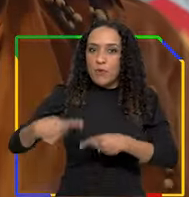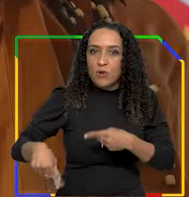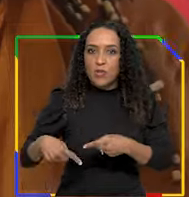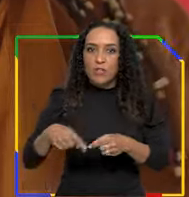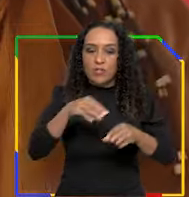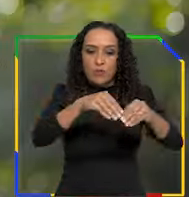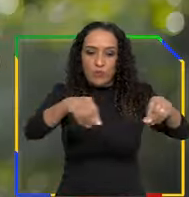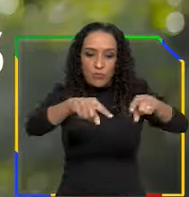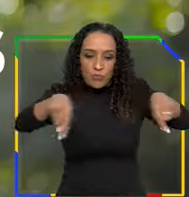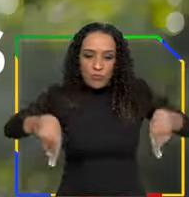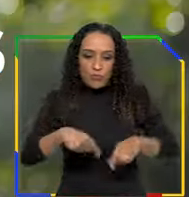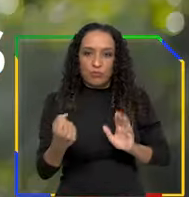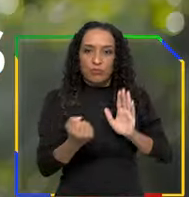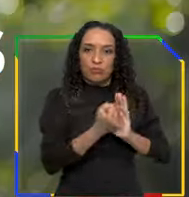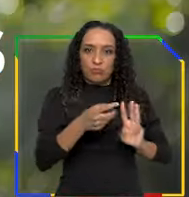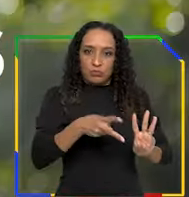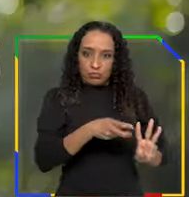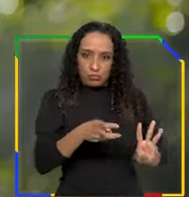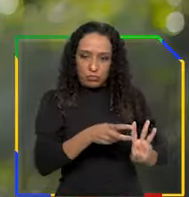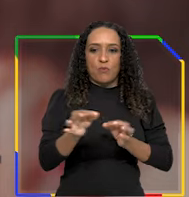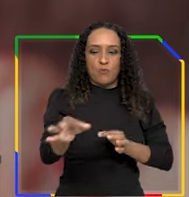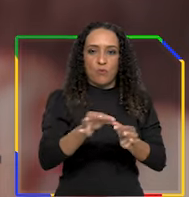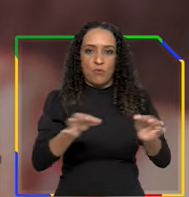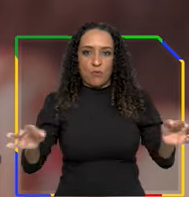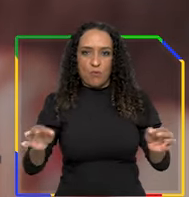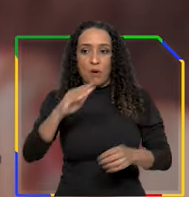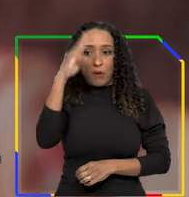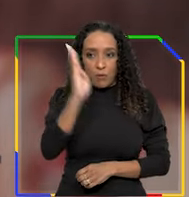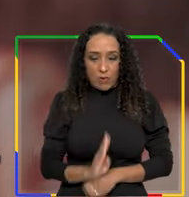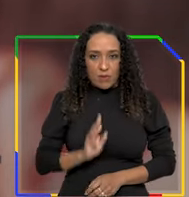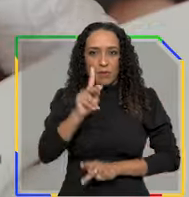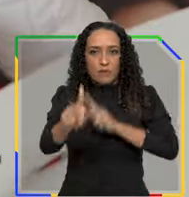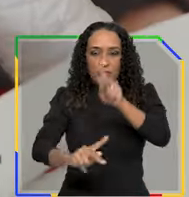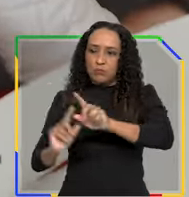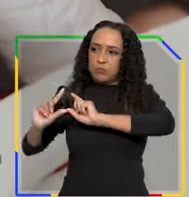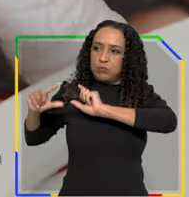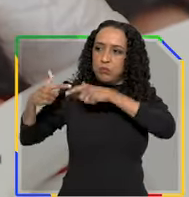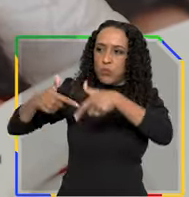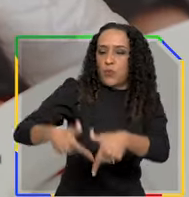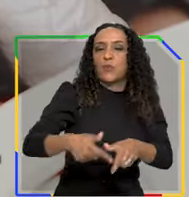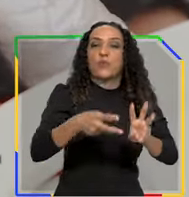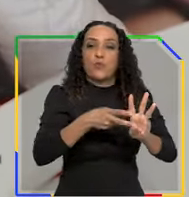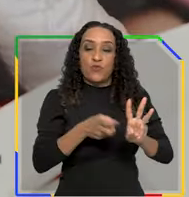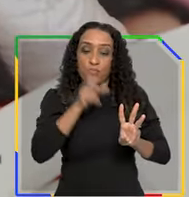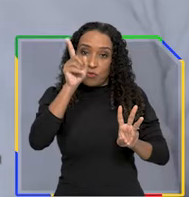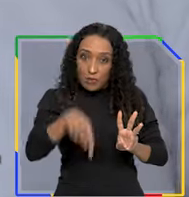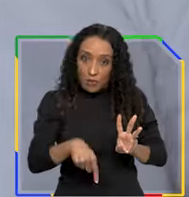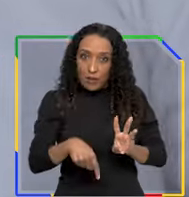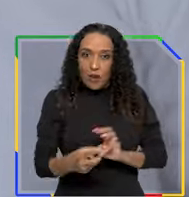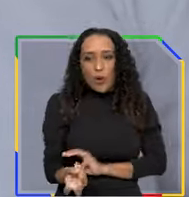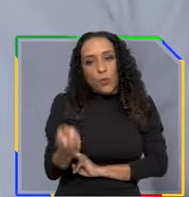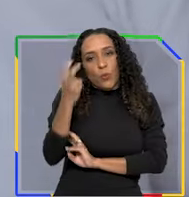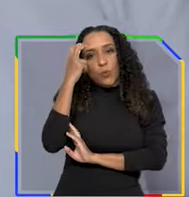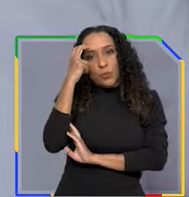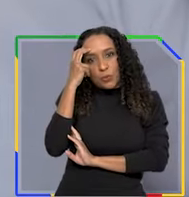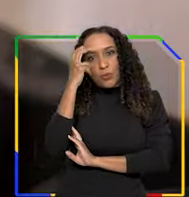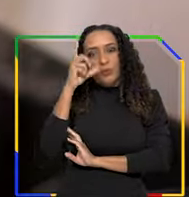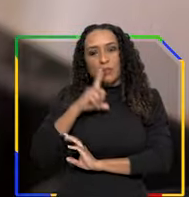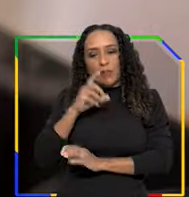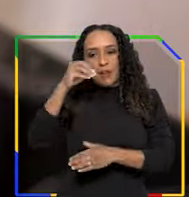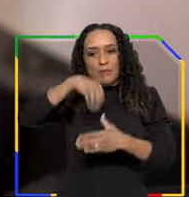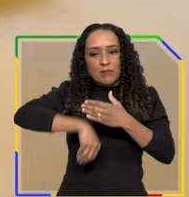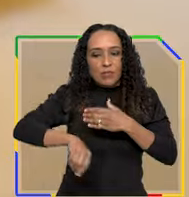política de demarcação dos territórios indígenas. O Brasil é um país originariamente indígena. Nossa cultura